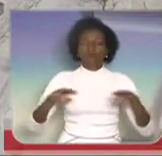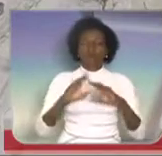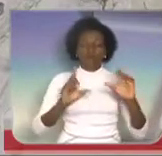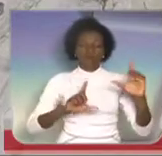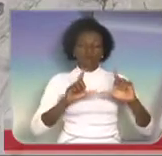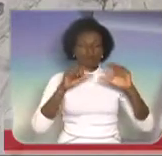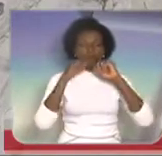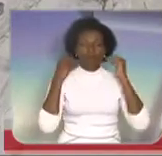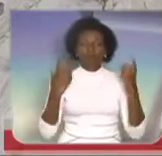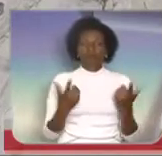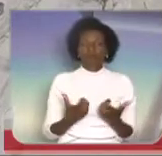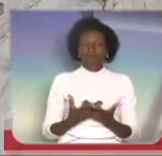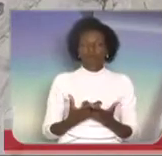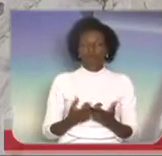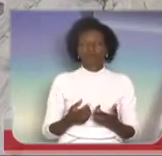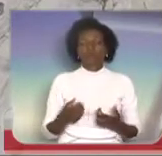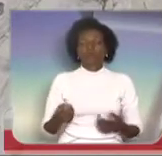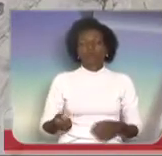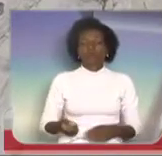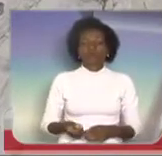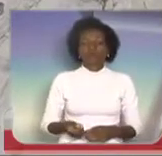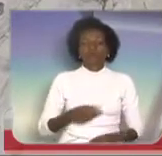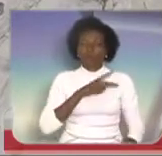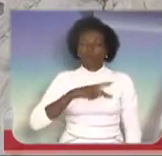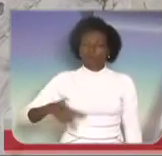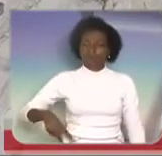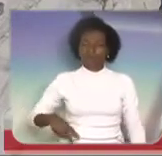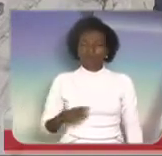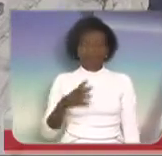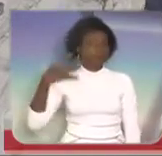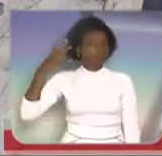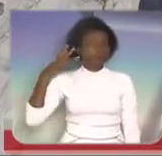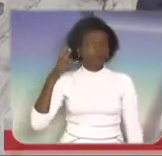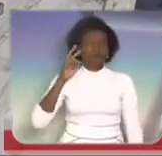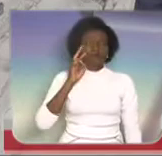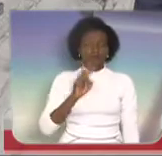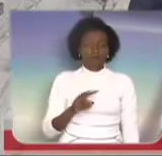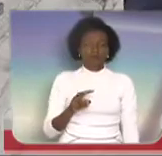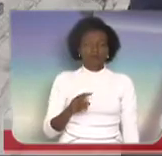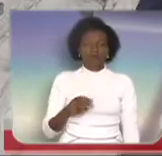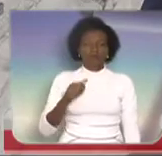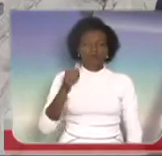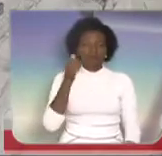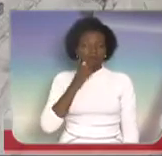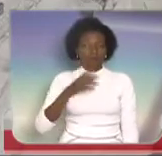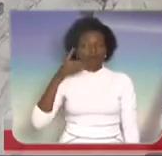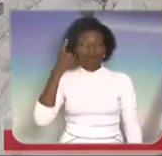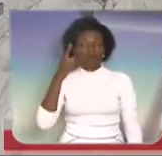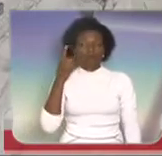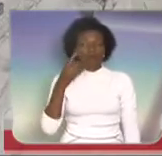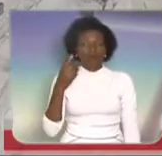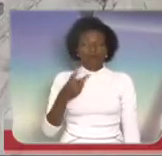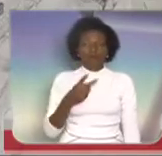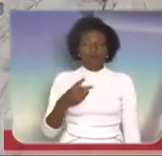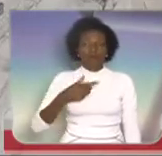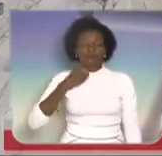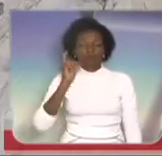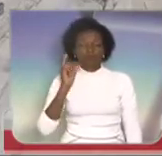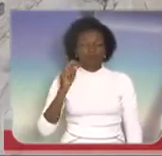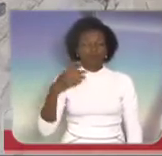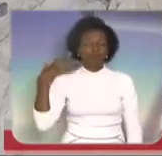Assembleia. Senhor presidente, ouve atentamente a palavra das deputadas que me antecederam e me solidarizo aí